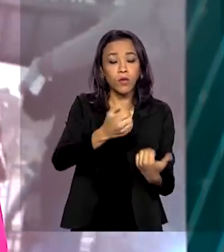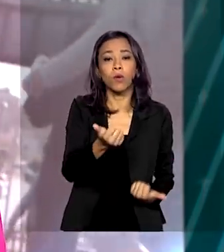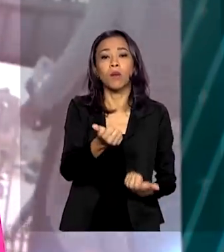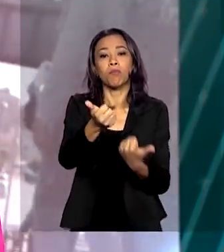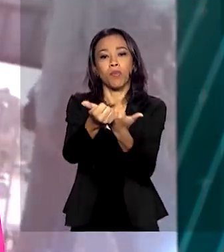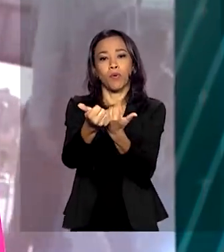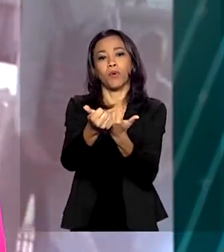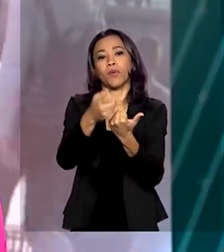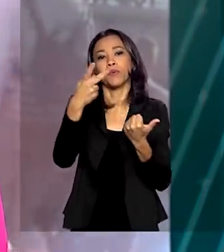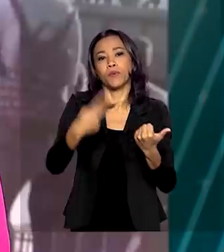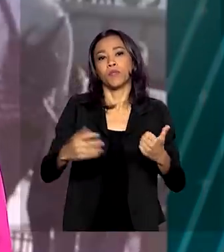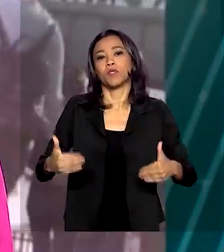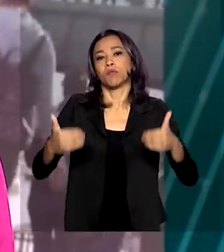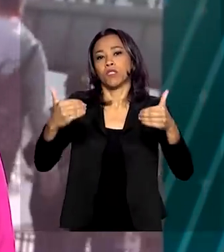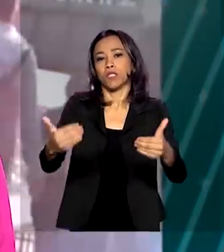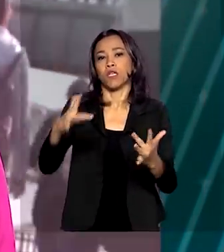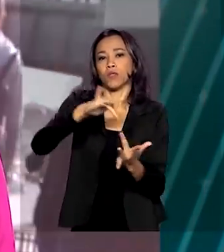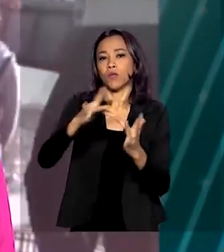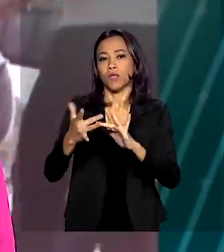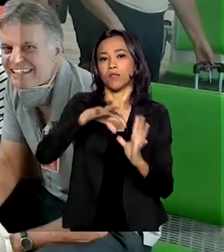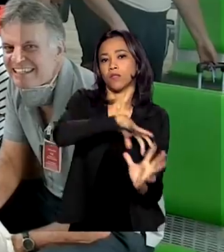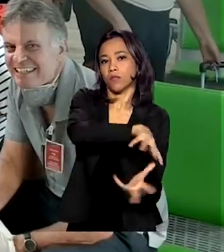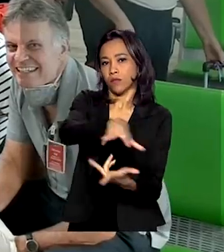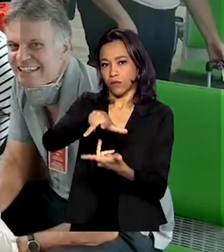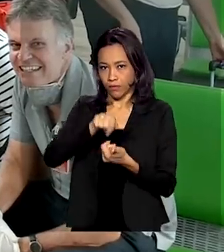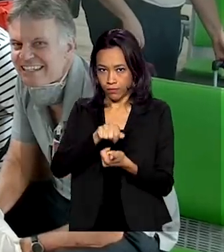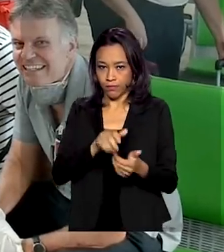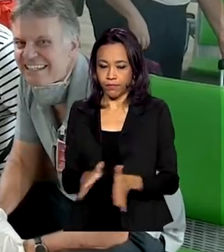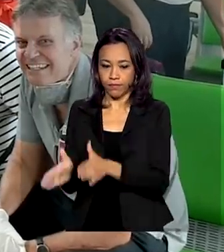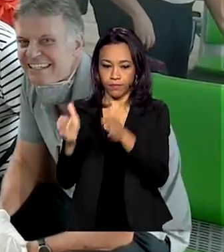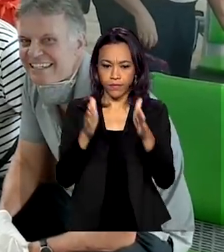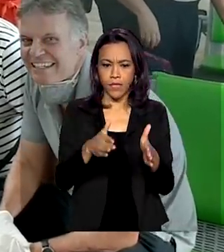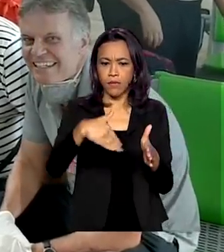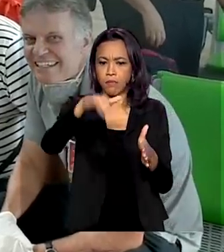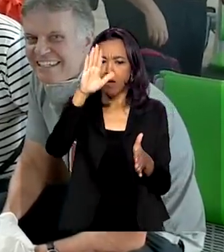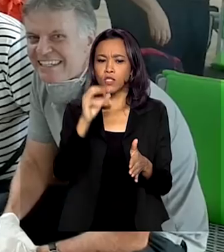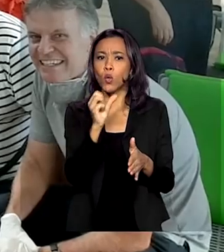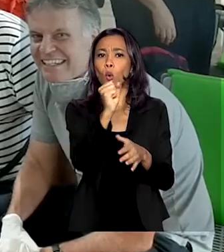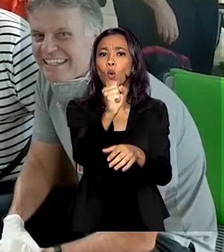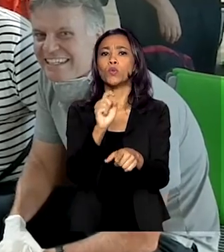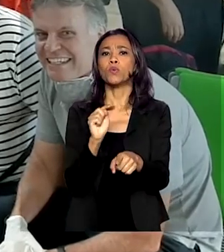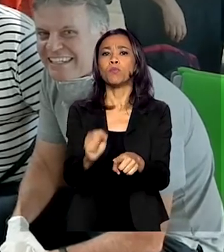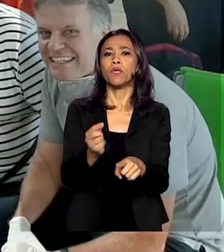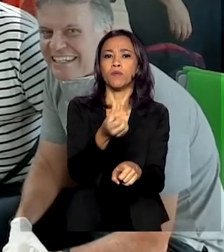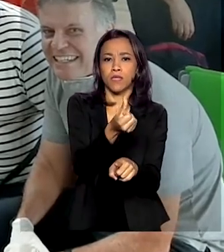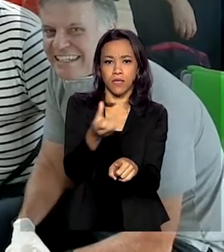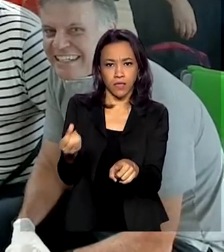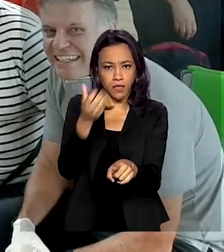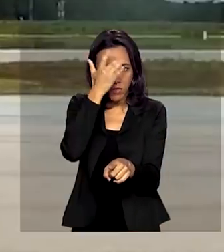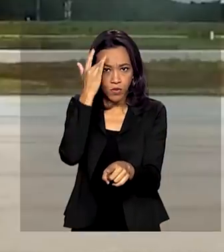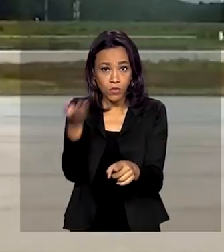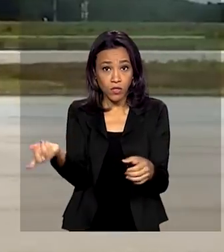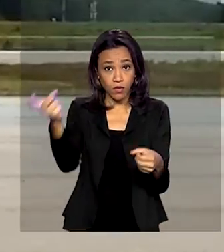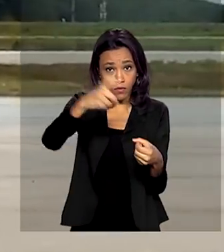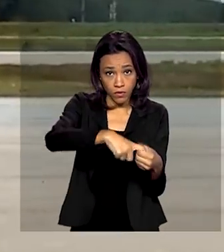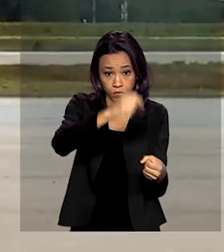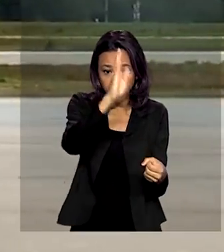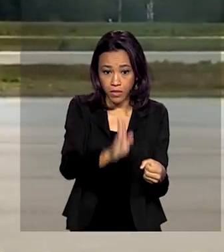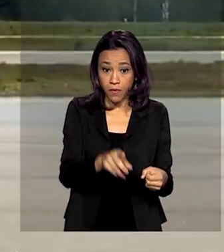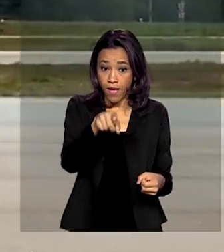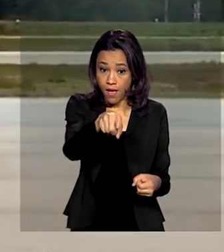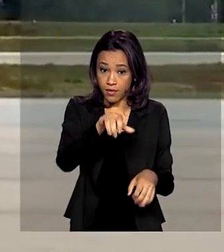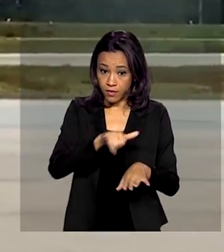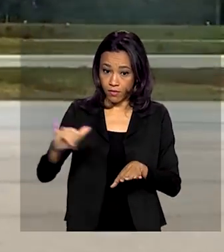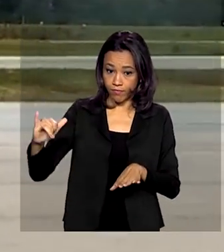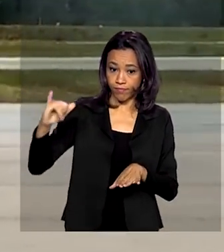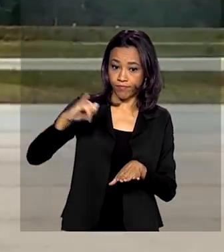das Relações Exteriores. Já são mais de 8.600 pessoas de volta ao Brasil. Esta aeronave